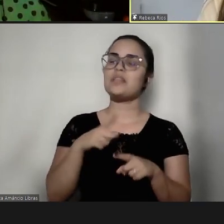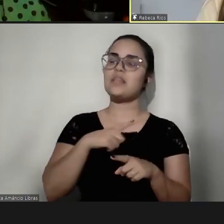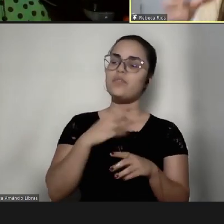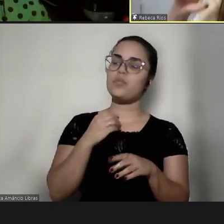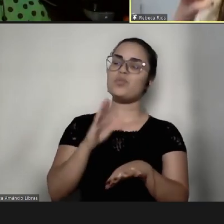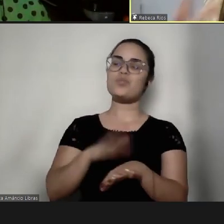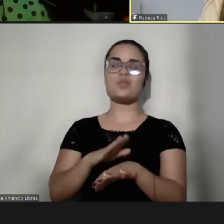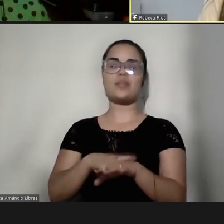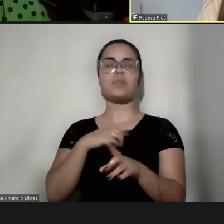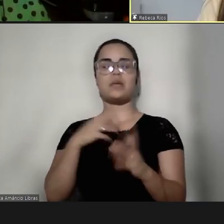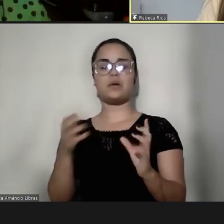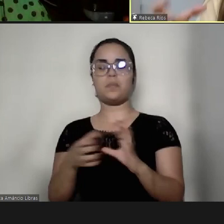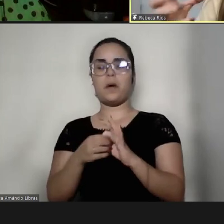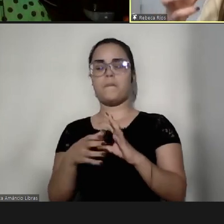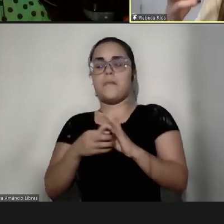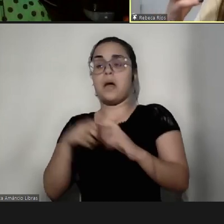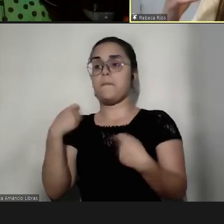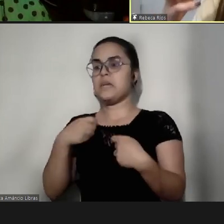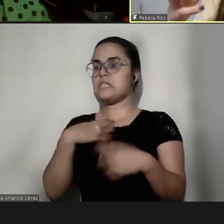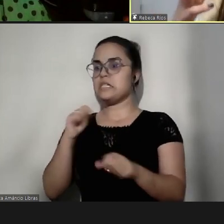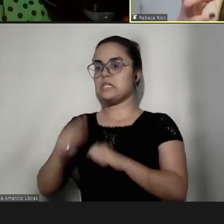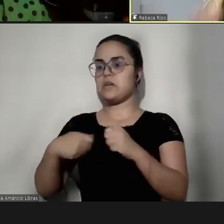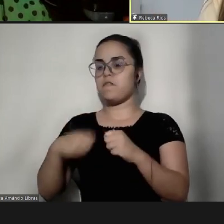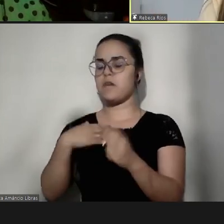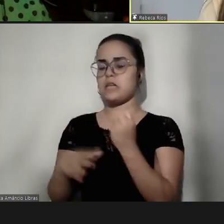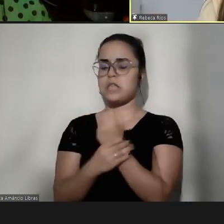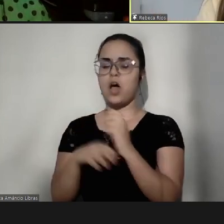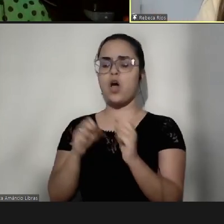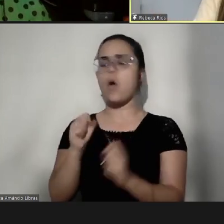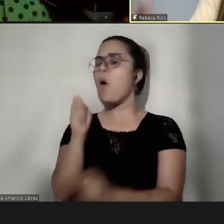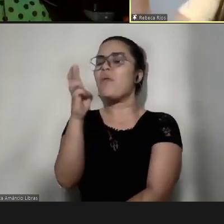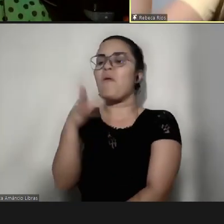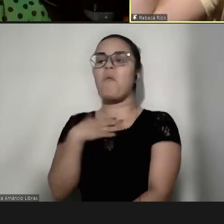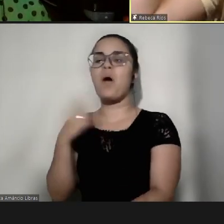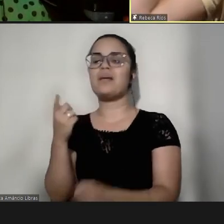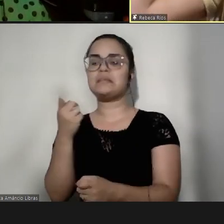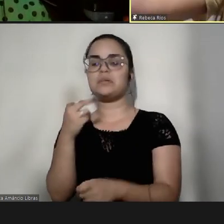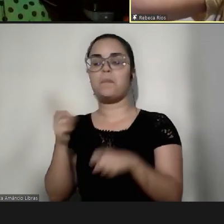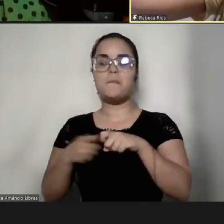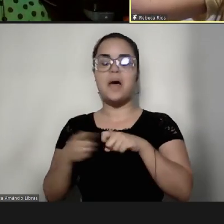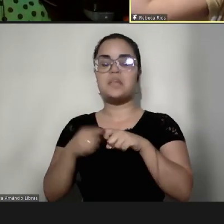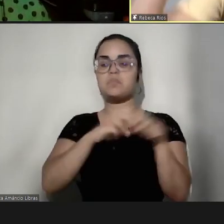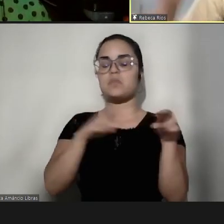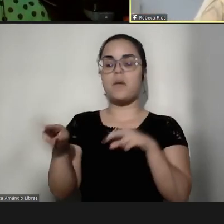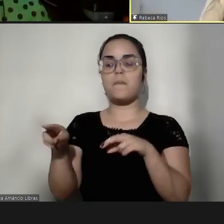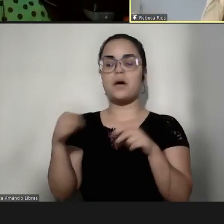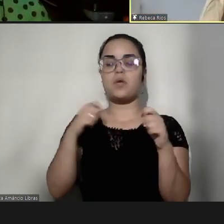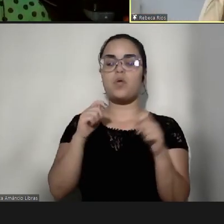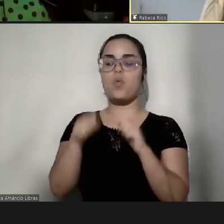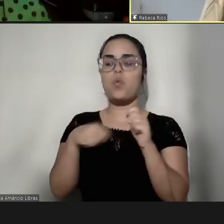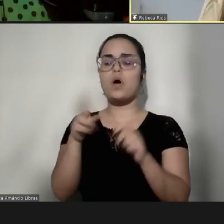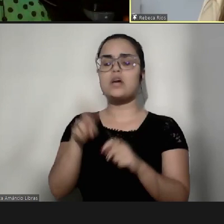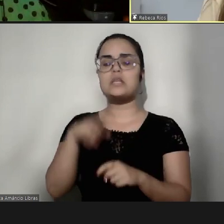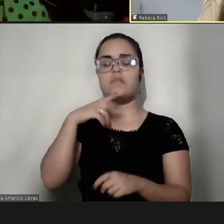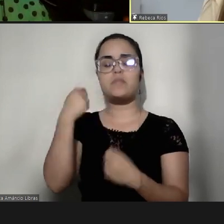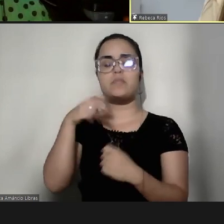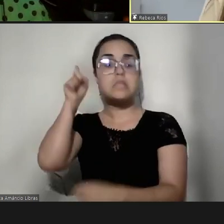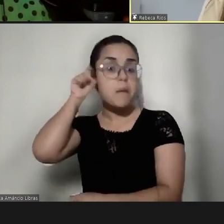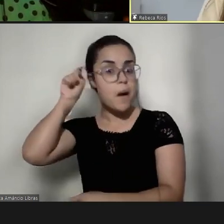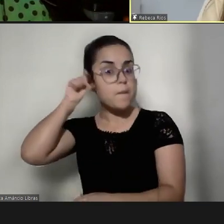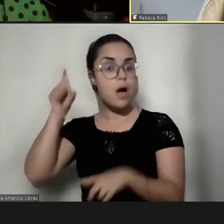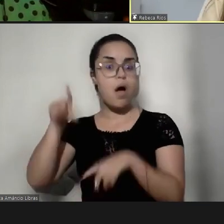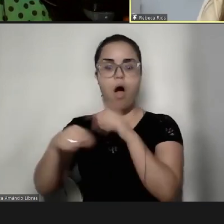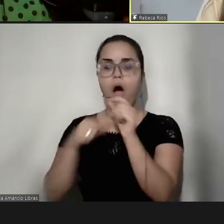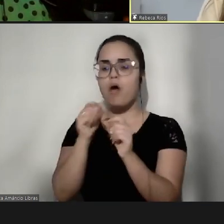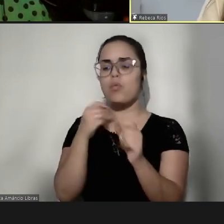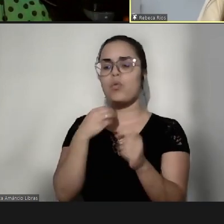nisso, que eu tenho que fazer, quantas fônus por semana, quantas vezes ele tem que colocar esse aparelho, né, ah, as